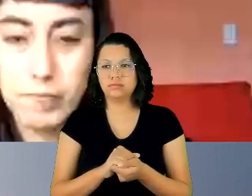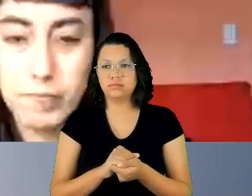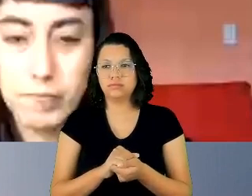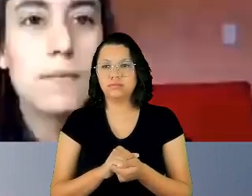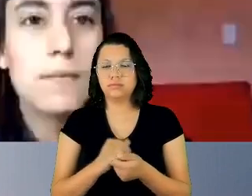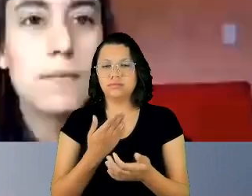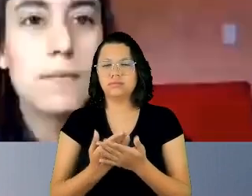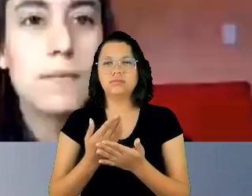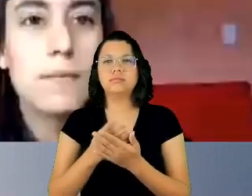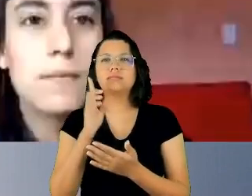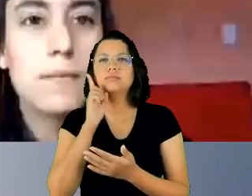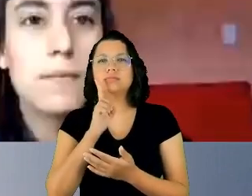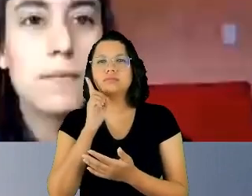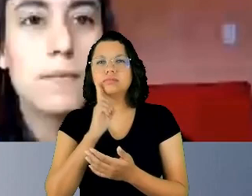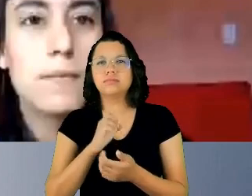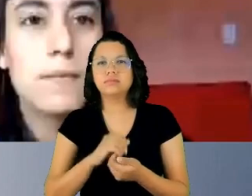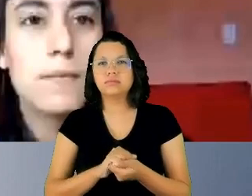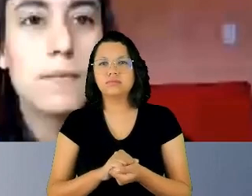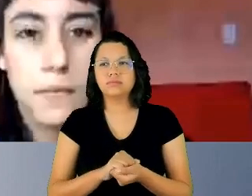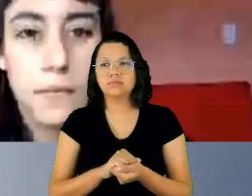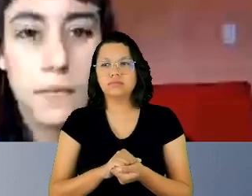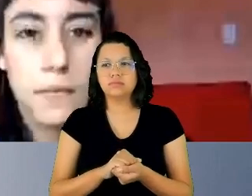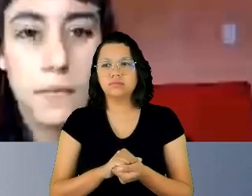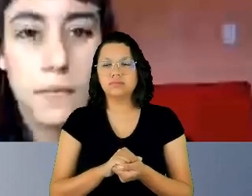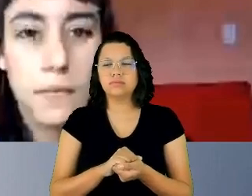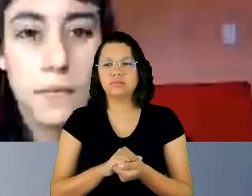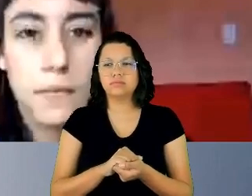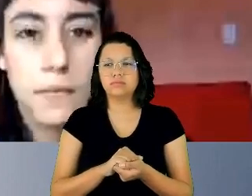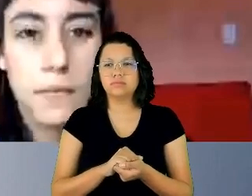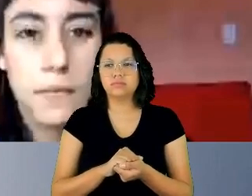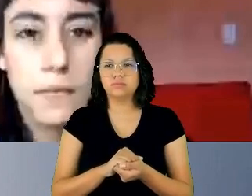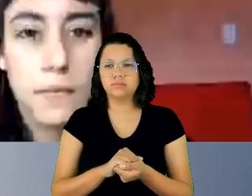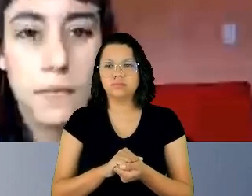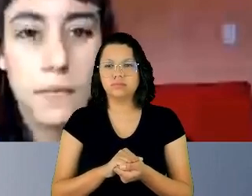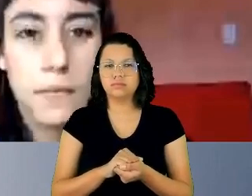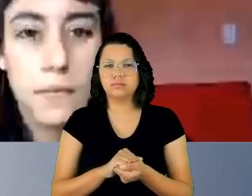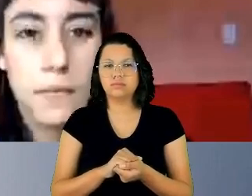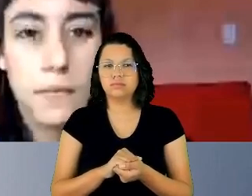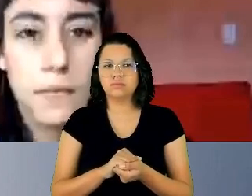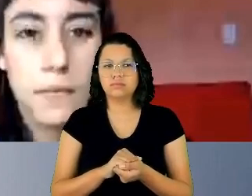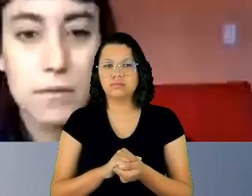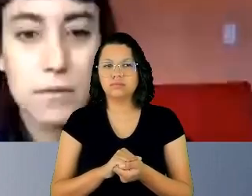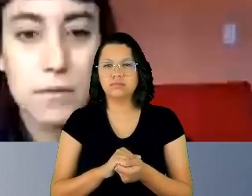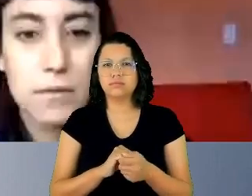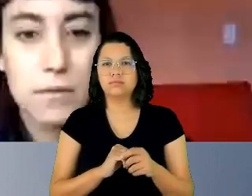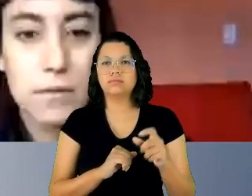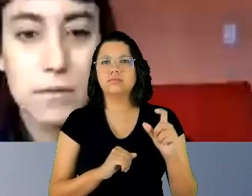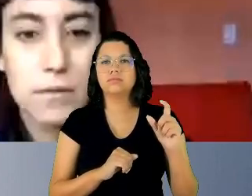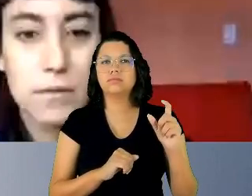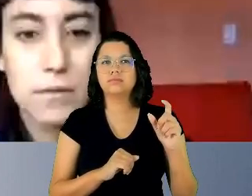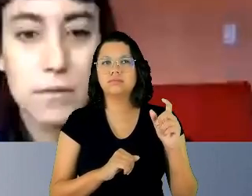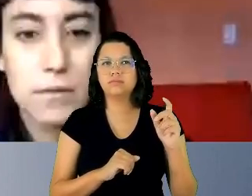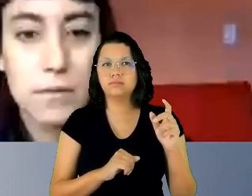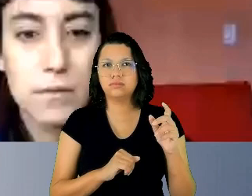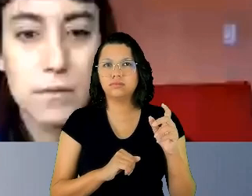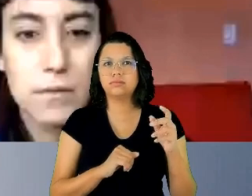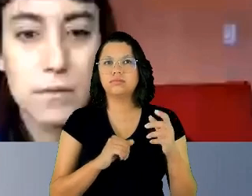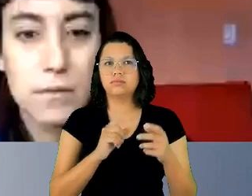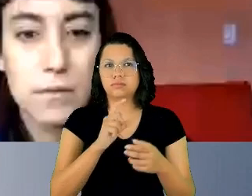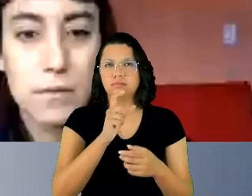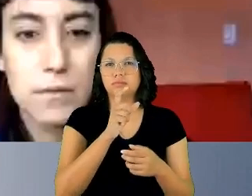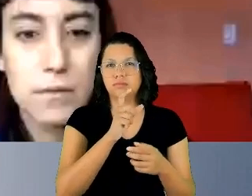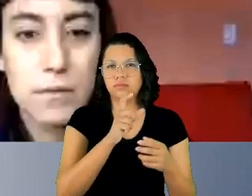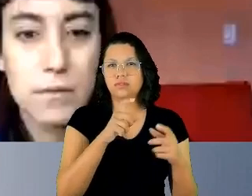que uma das poucas mulheres na sua época que tem estudado na Universidade de Harvard.